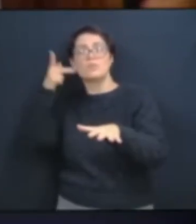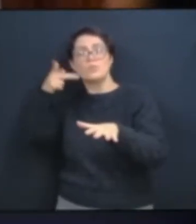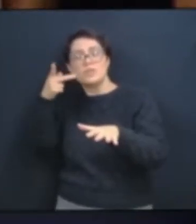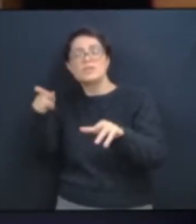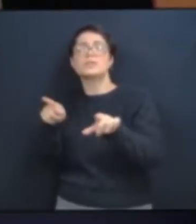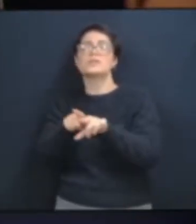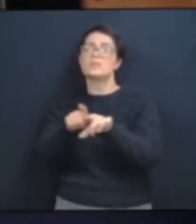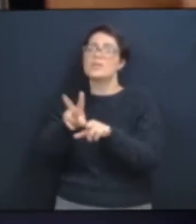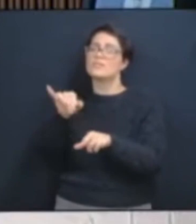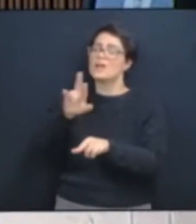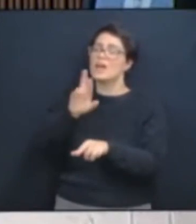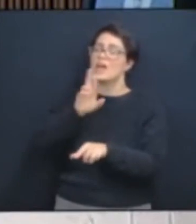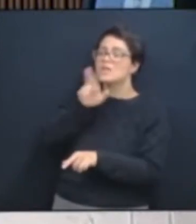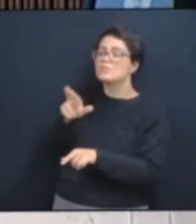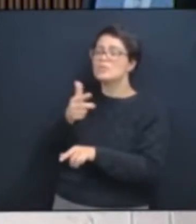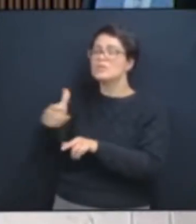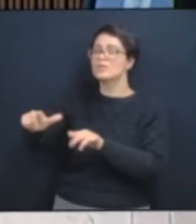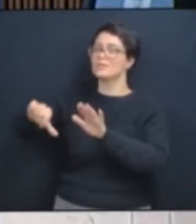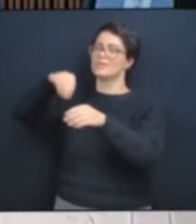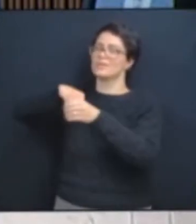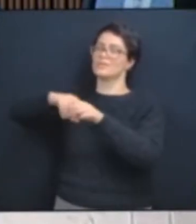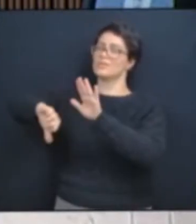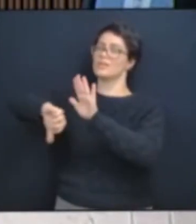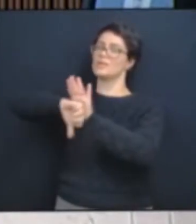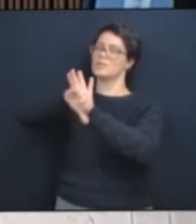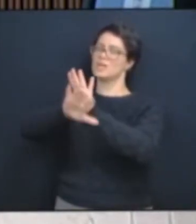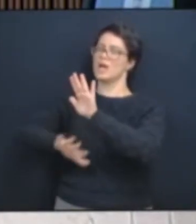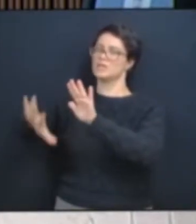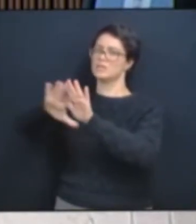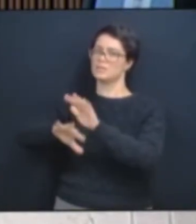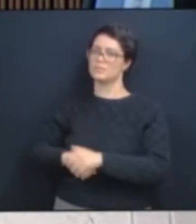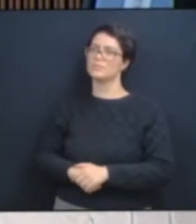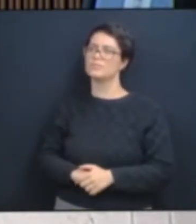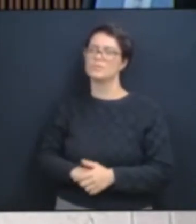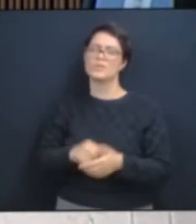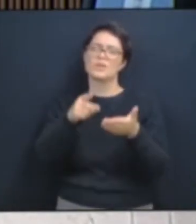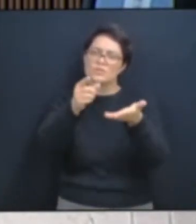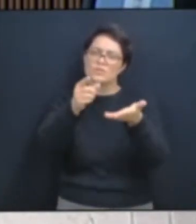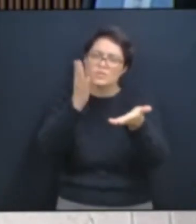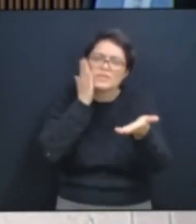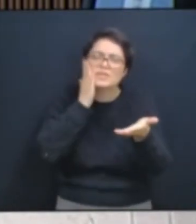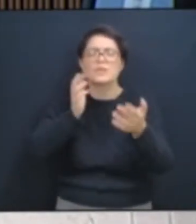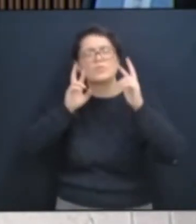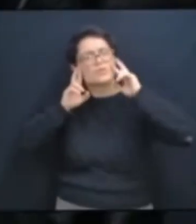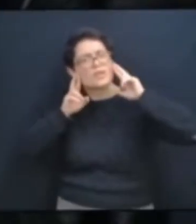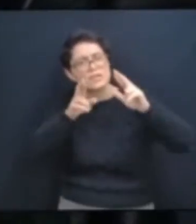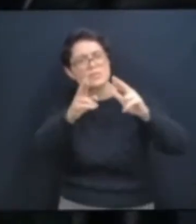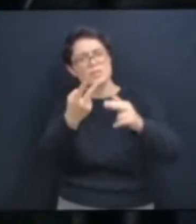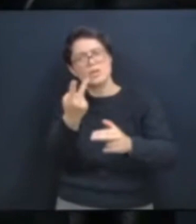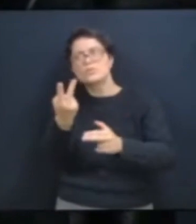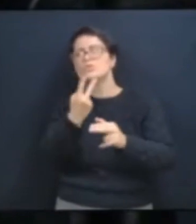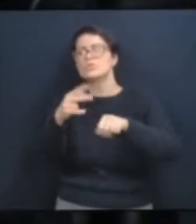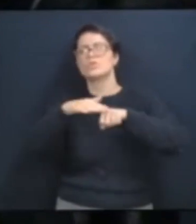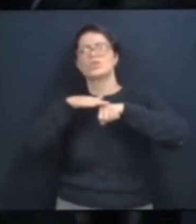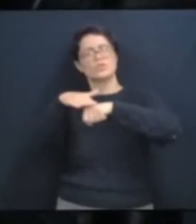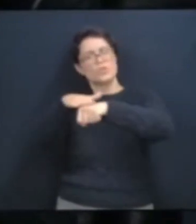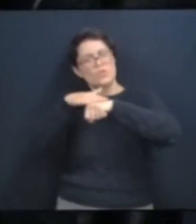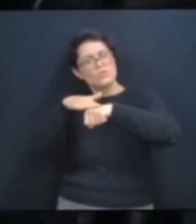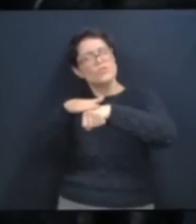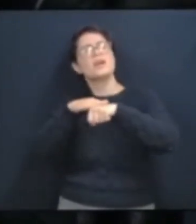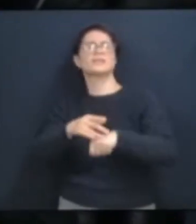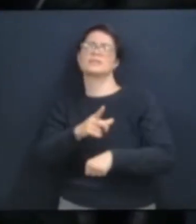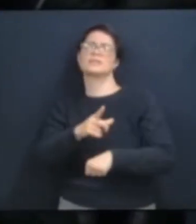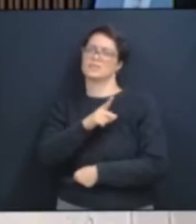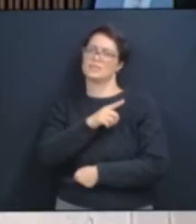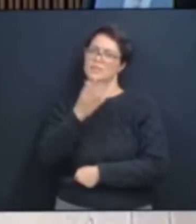Minuto para concluir, deputado Arruda. Vossa Excelência, que sabe que tem um respeito por Vossa Excelência, a gente conversa bastante, inclusive. Vossa